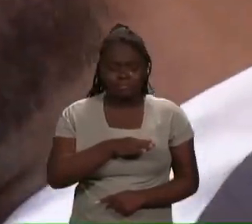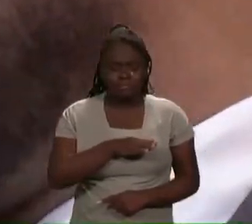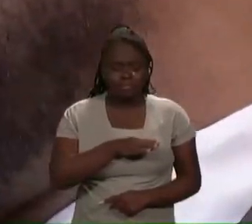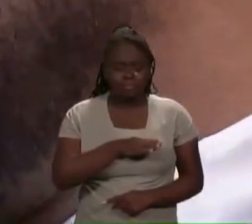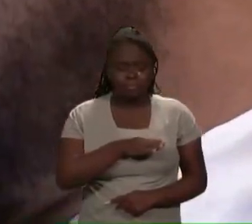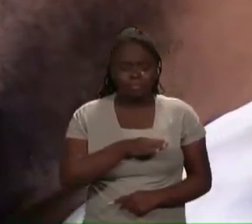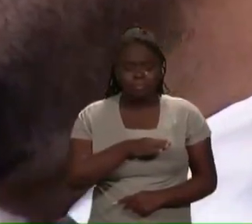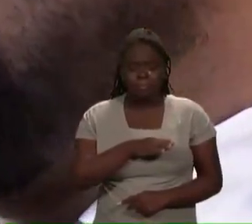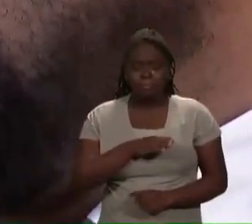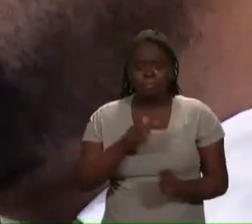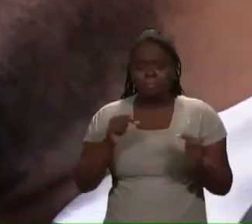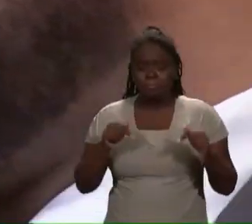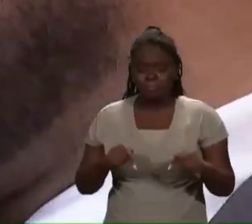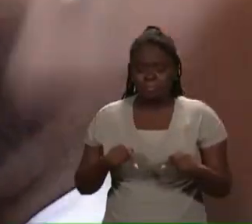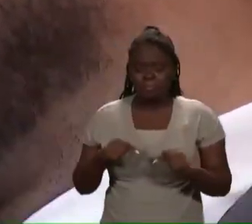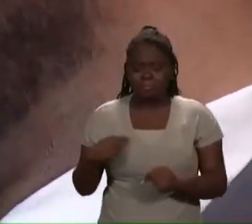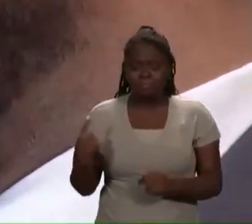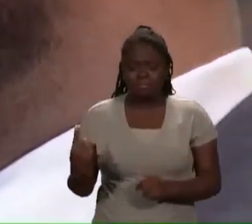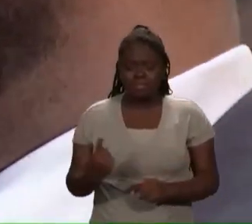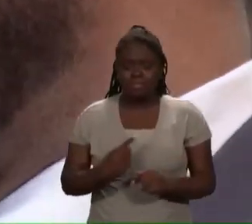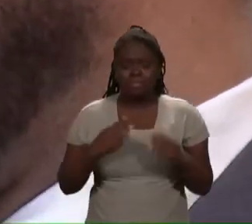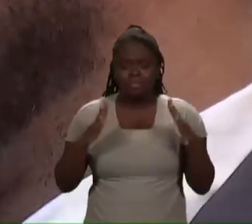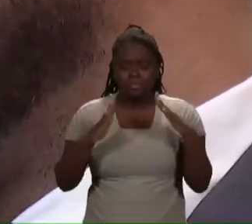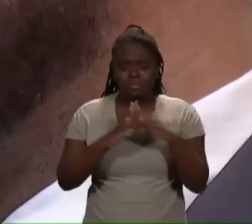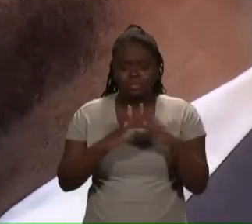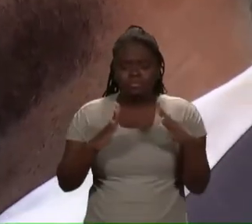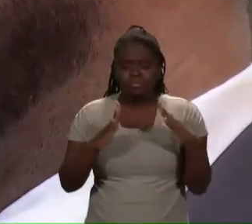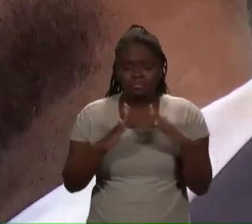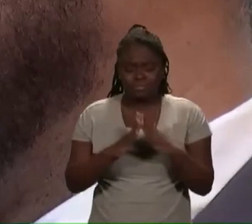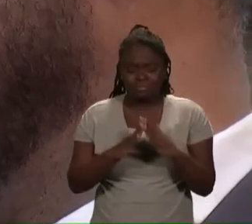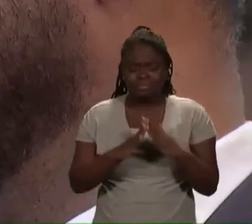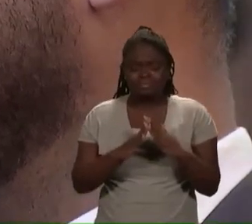Essa é a nossa casa. Essa é a nossa igreja.